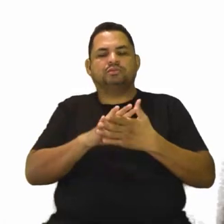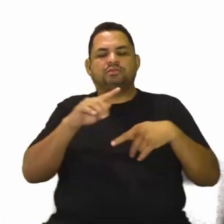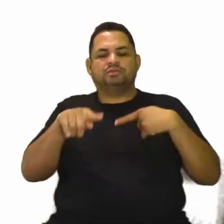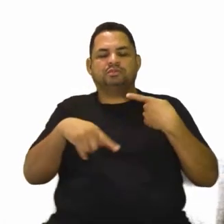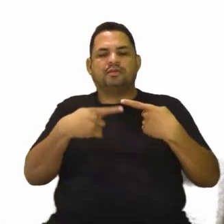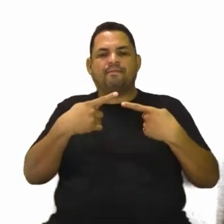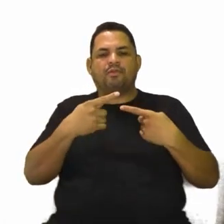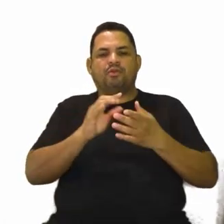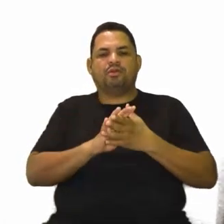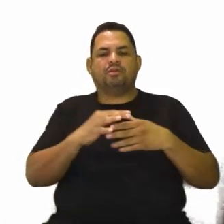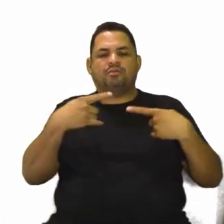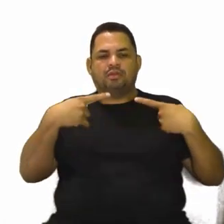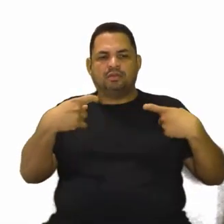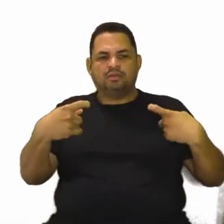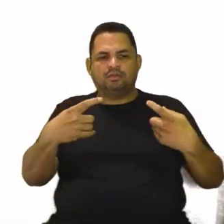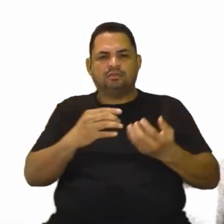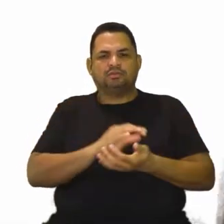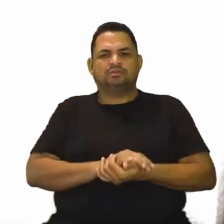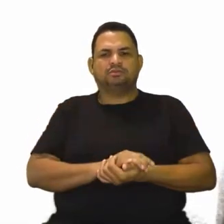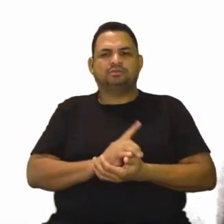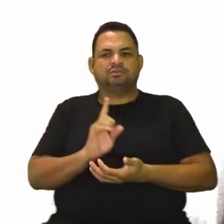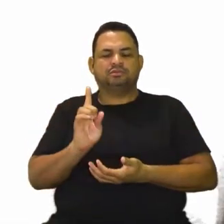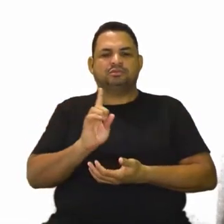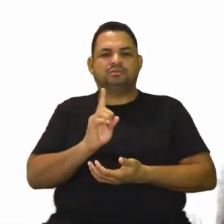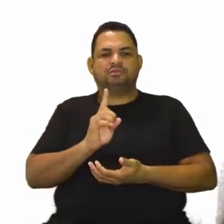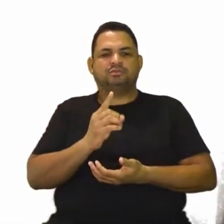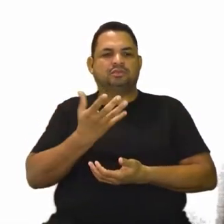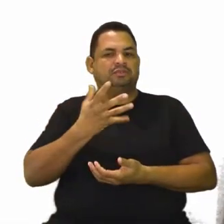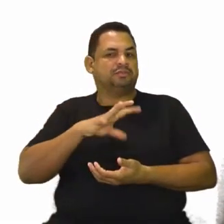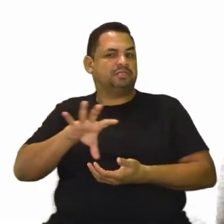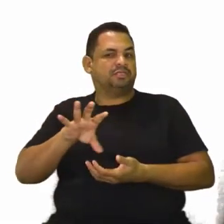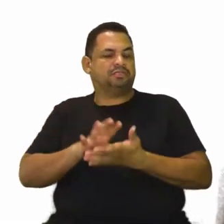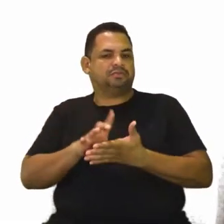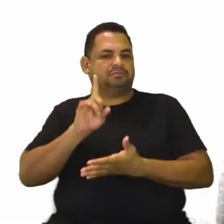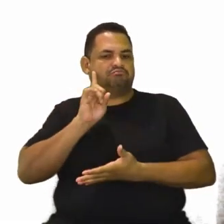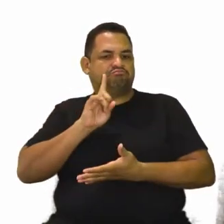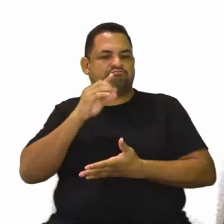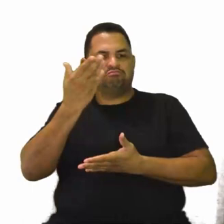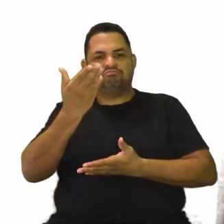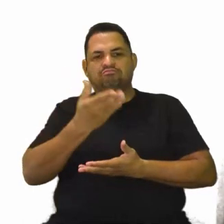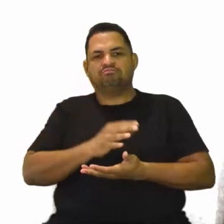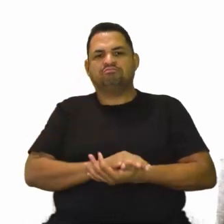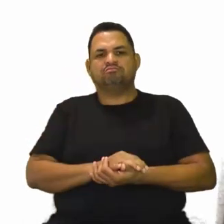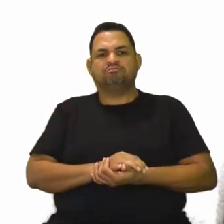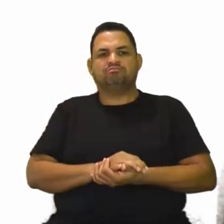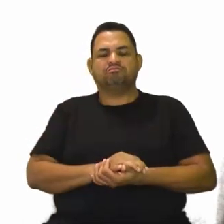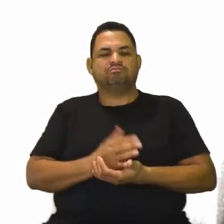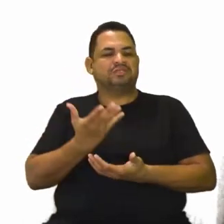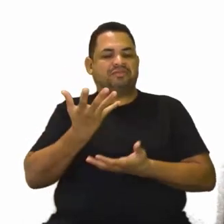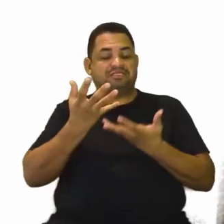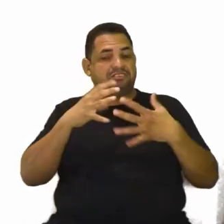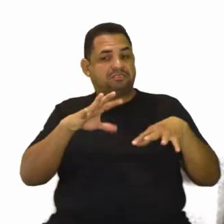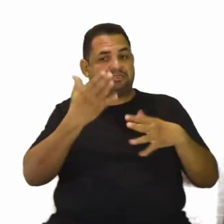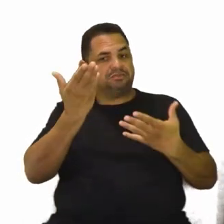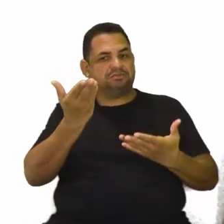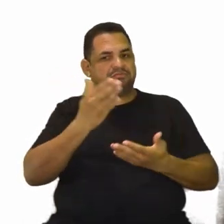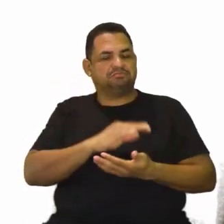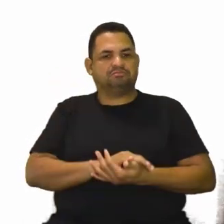-guerra? Não, quem vai discordar disso daqui vai ser os Estados Unidos. O Congresso dos Estados Unidos vai discordar disso daí.